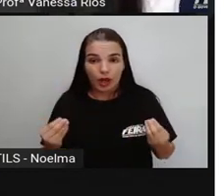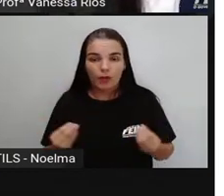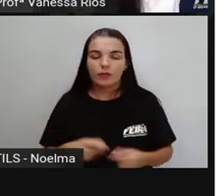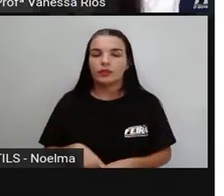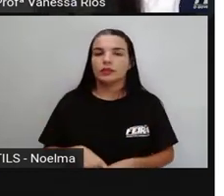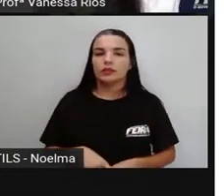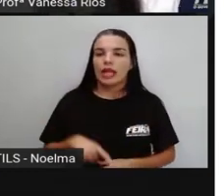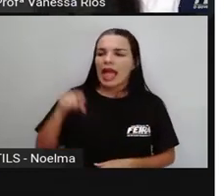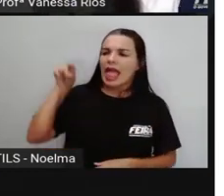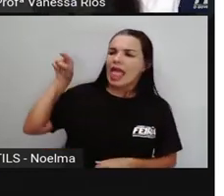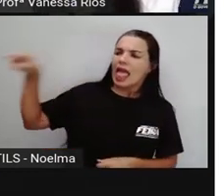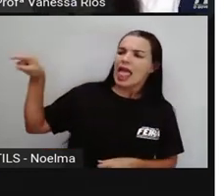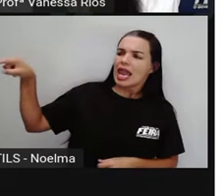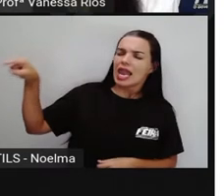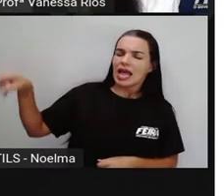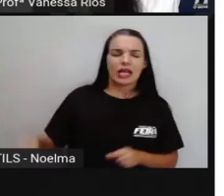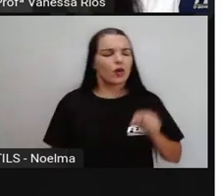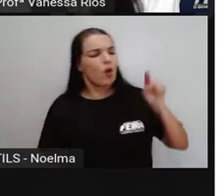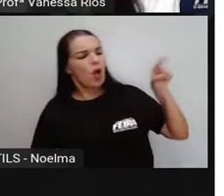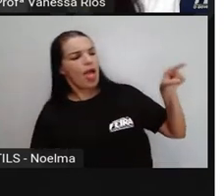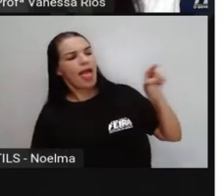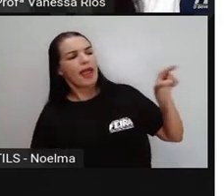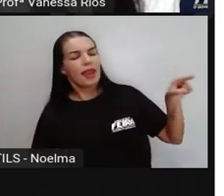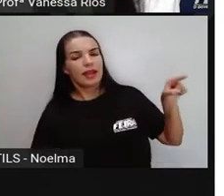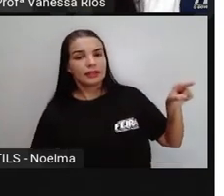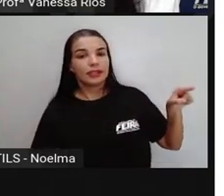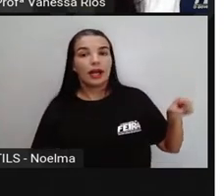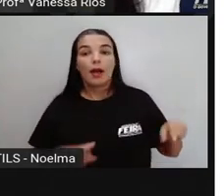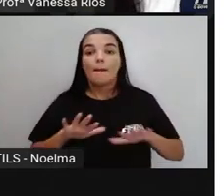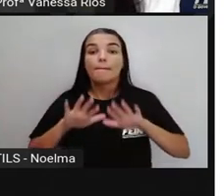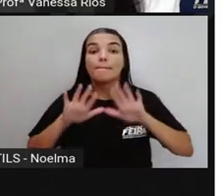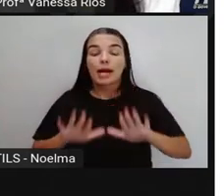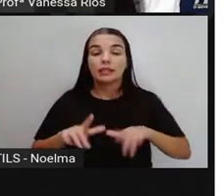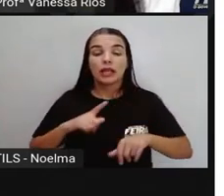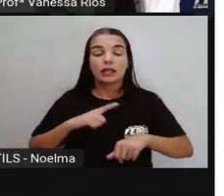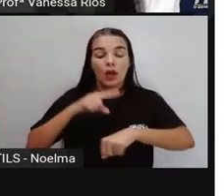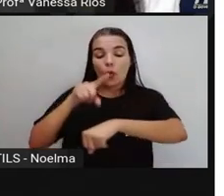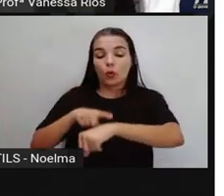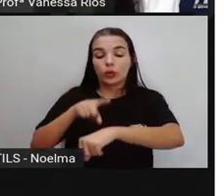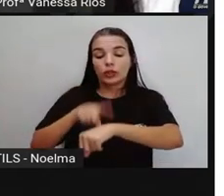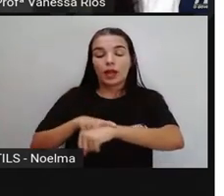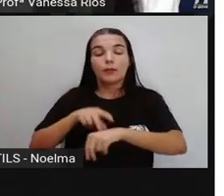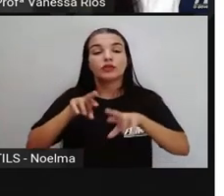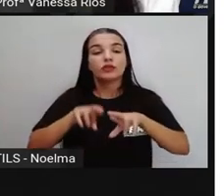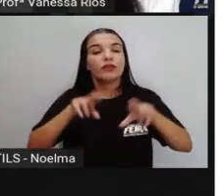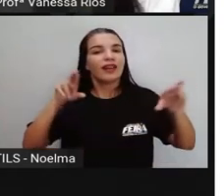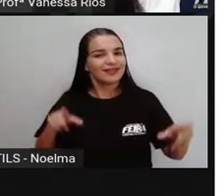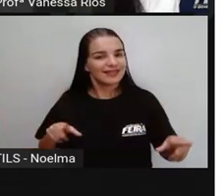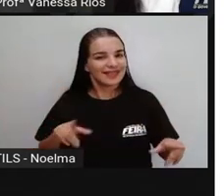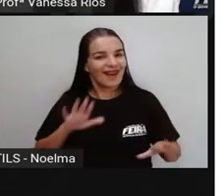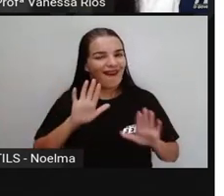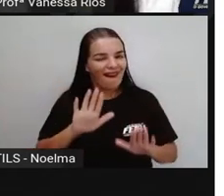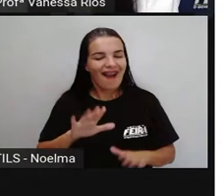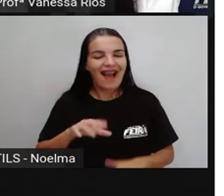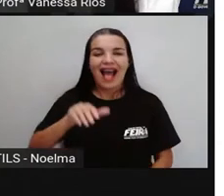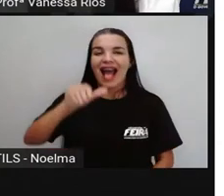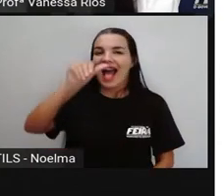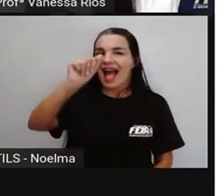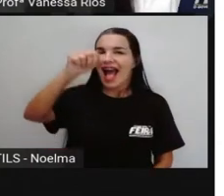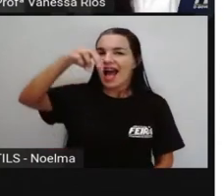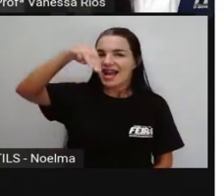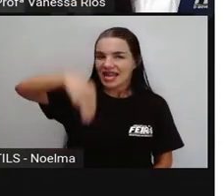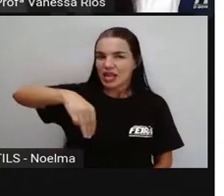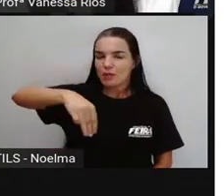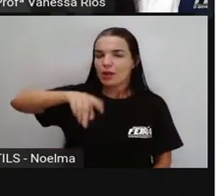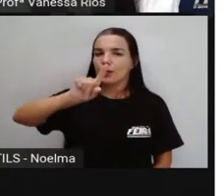mas estão aí em tempos diferentes. A terminação an, ela indica